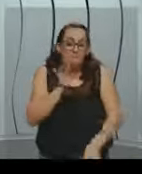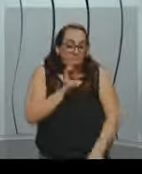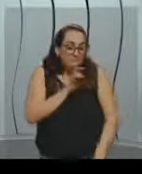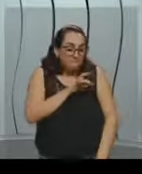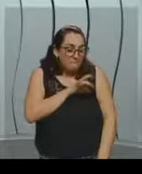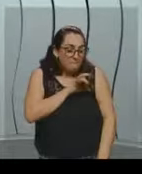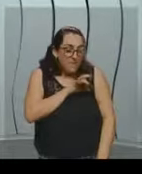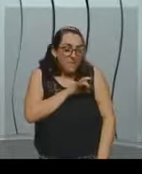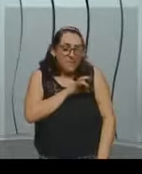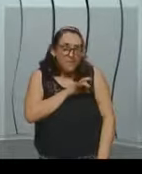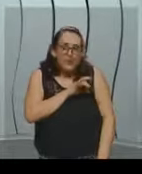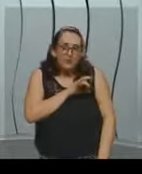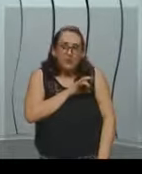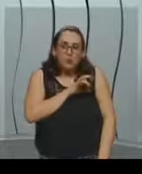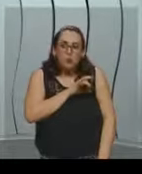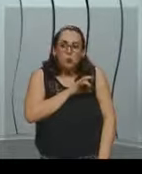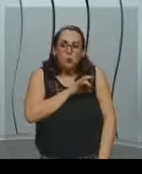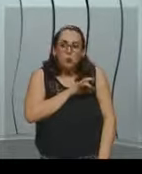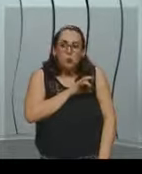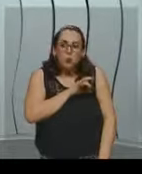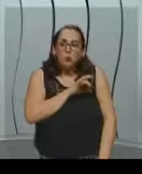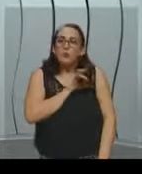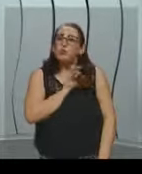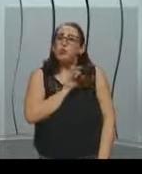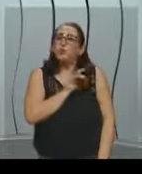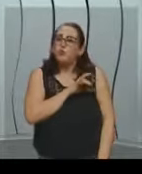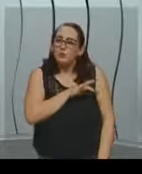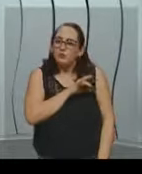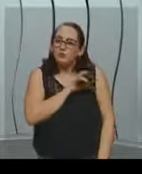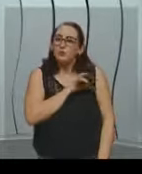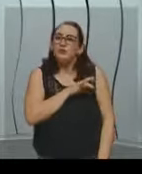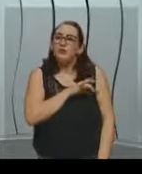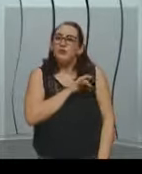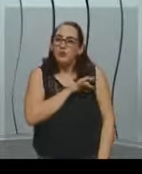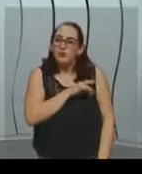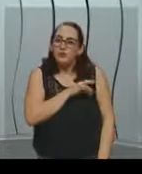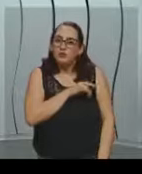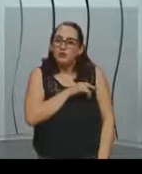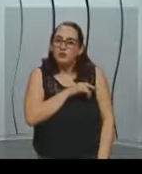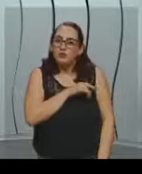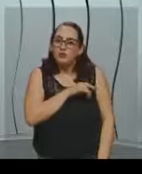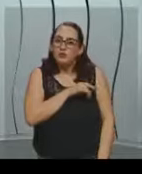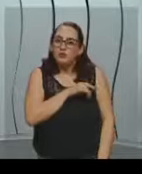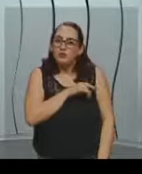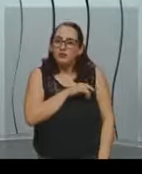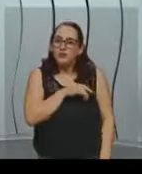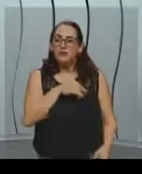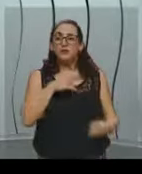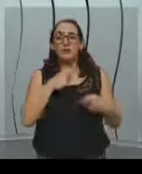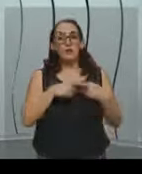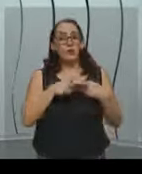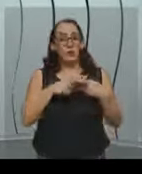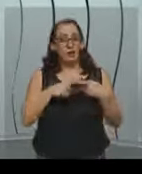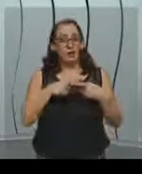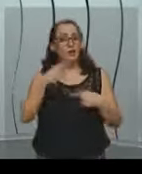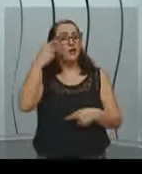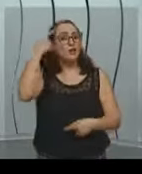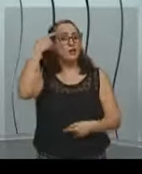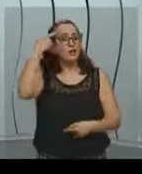fantasmas que estavam saindo da parede. Eu acho que eu sairia também.